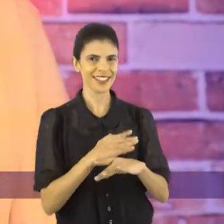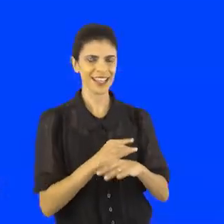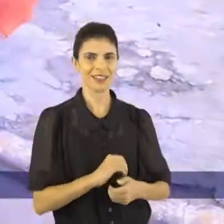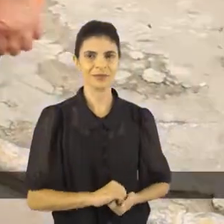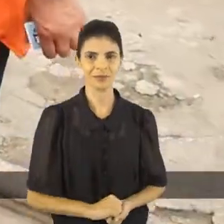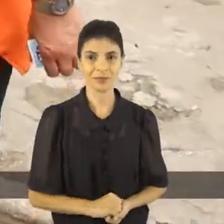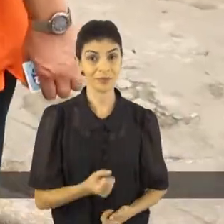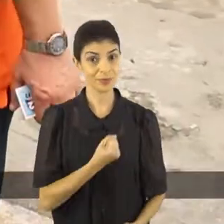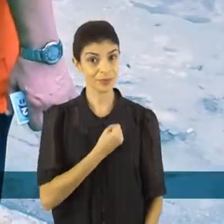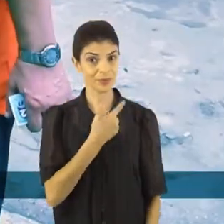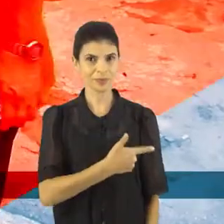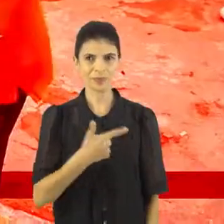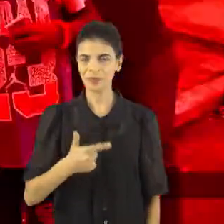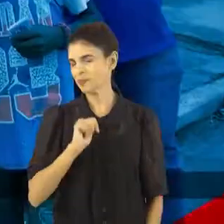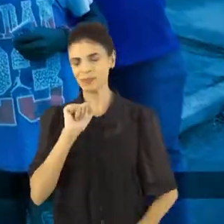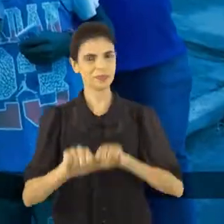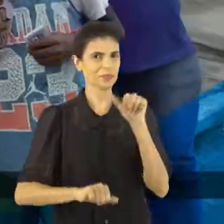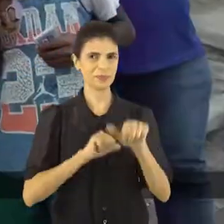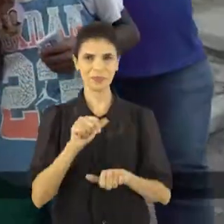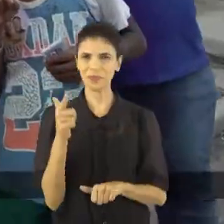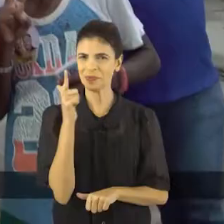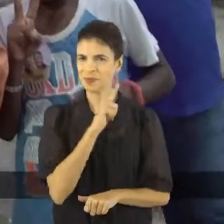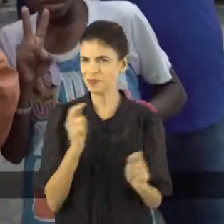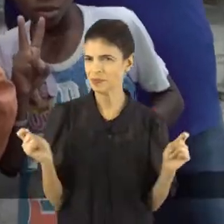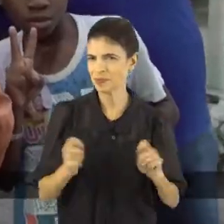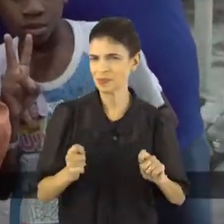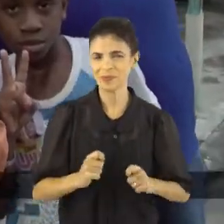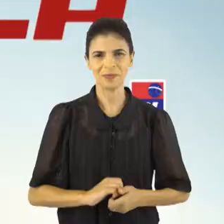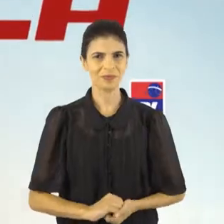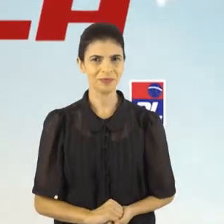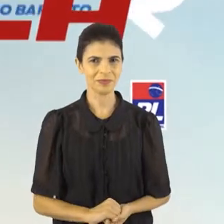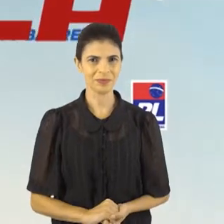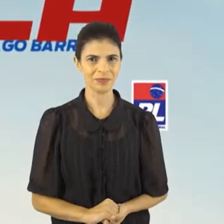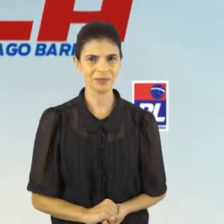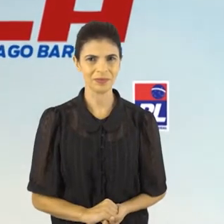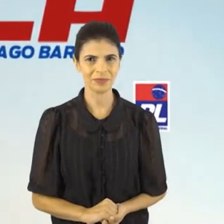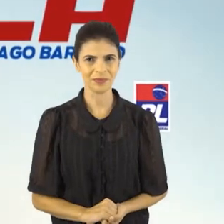nossa cidade. Dica 22 é a mudança que vem da gente.